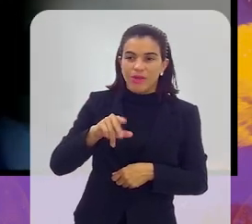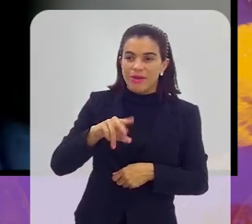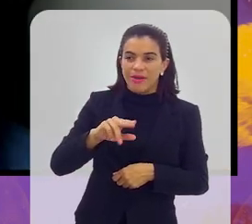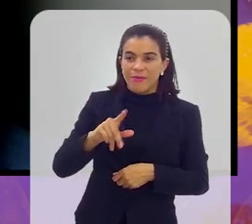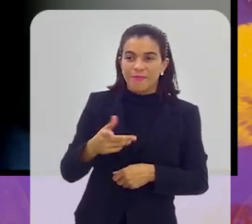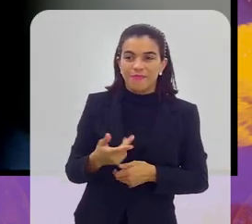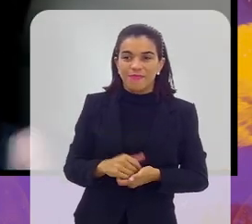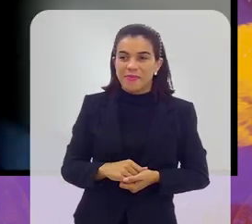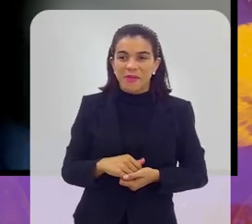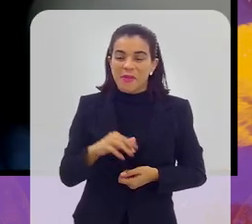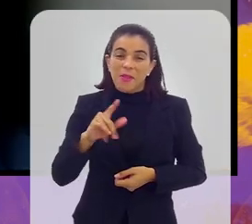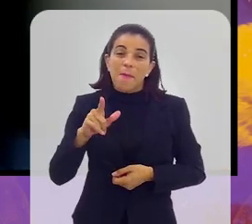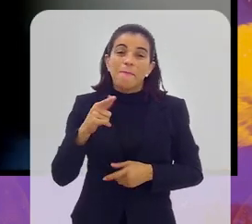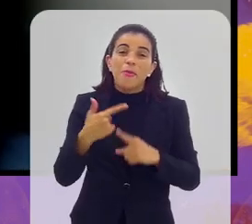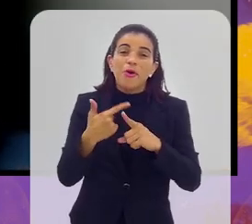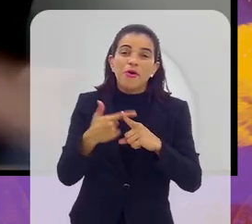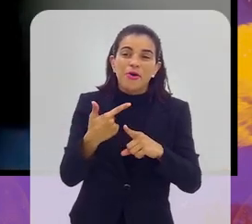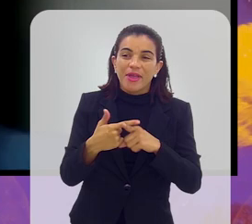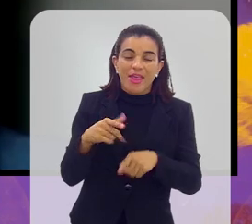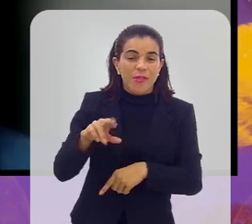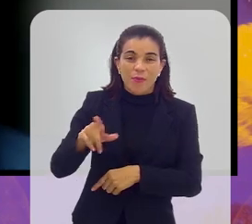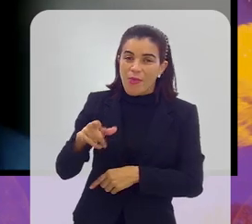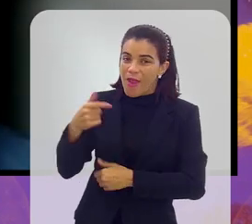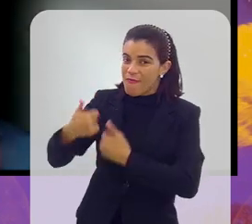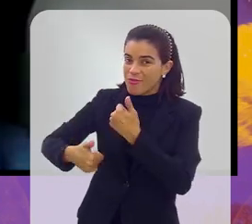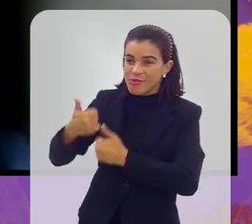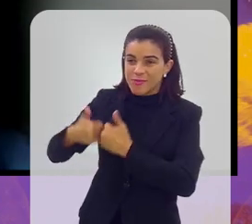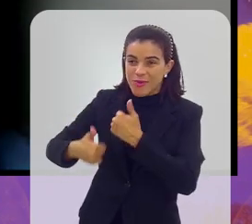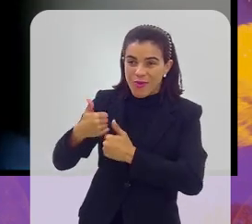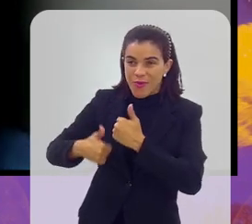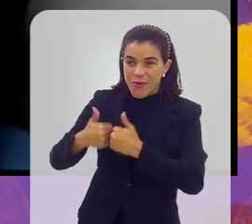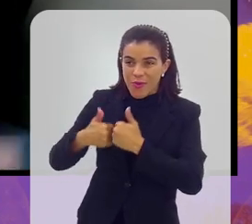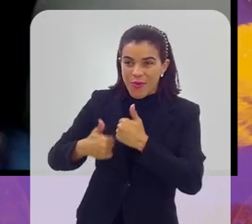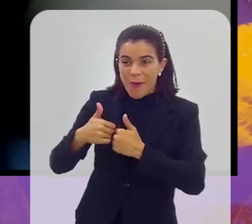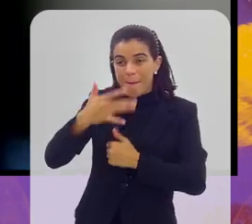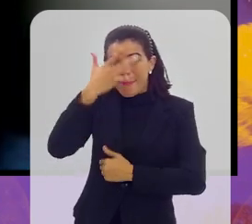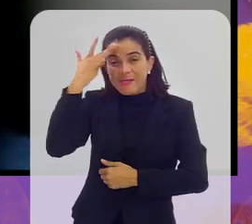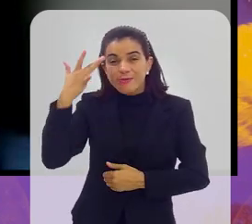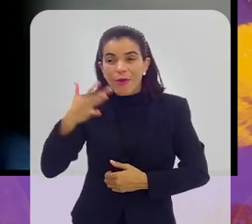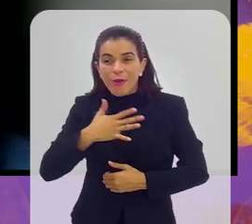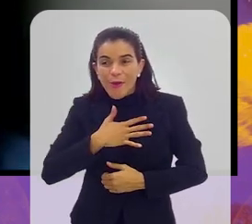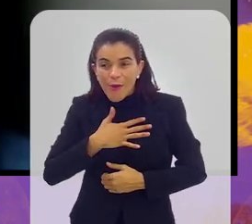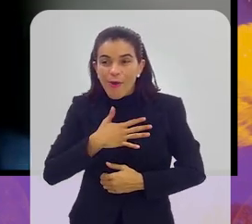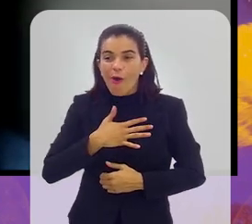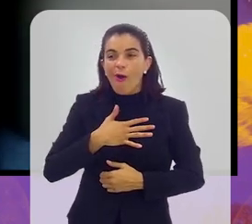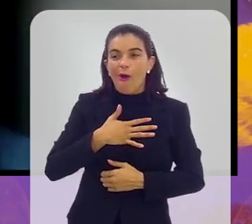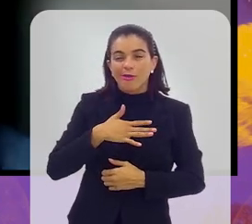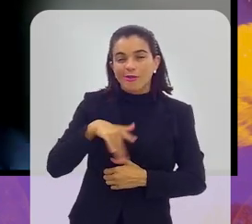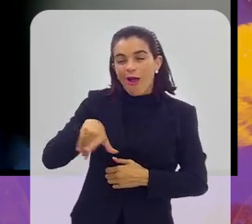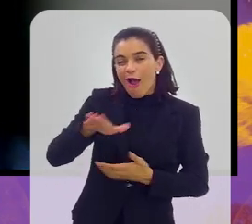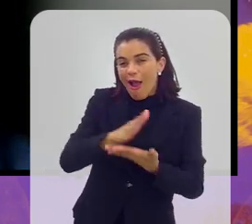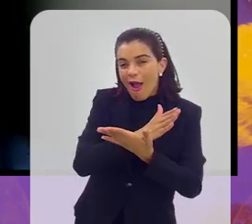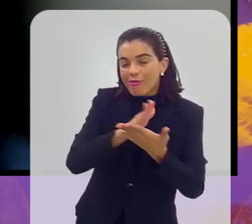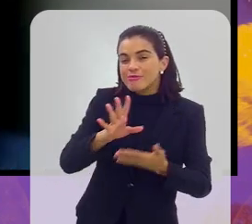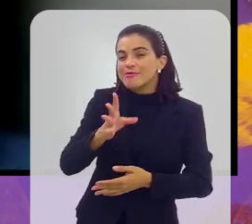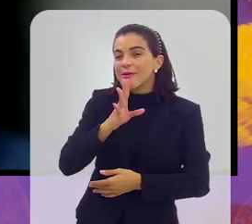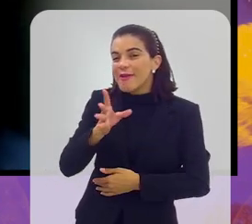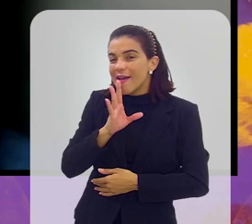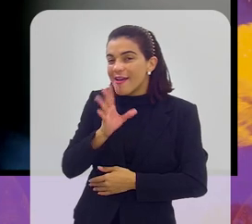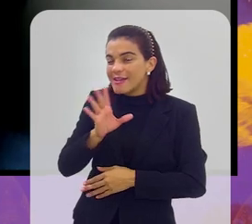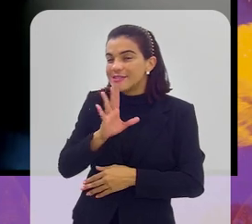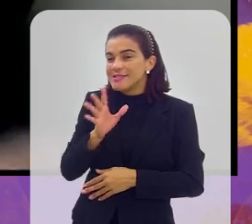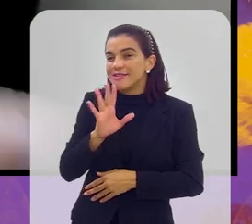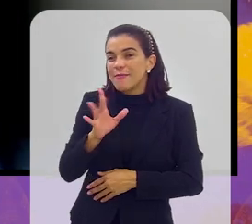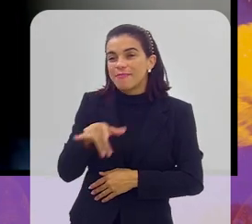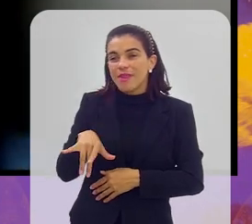ao FIFA, porque não é de futebol. Uma outra modalidade, FPS, daqueles que estão mais íntimos ali, talvez já associam,